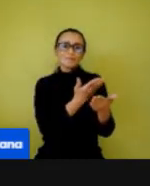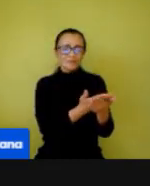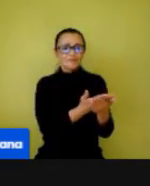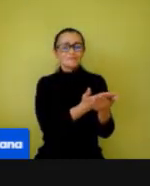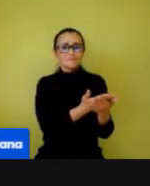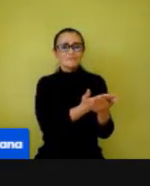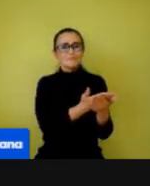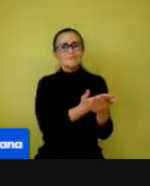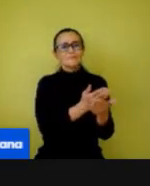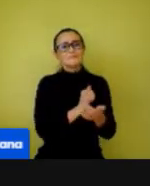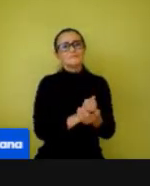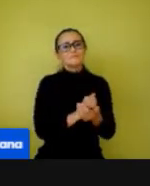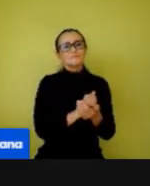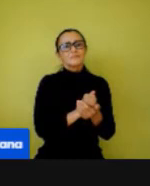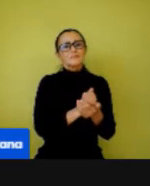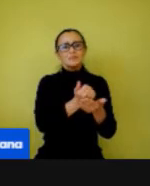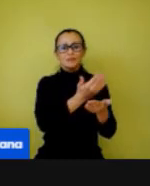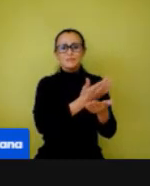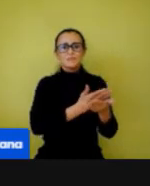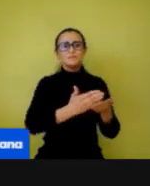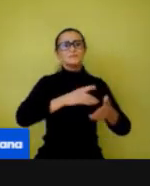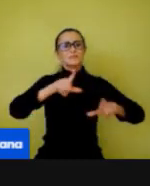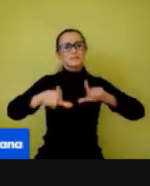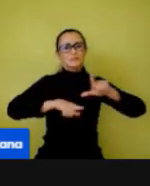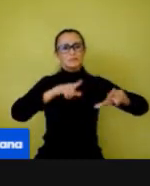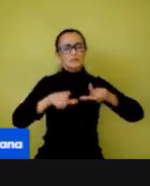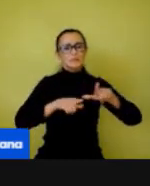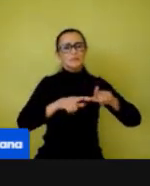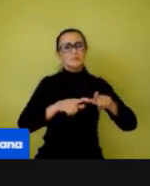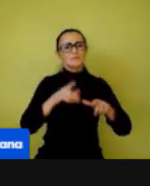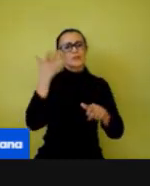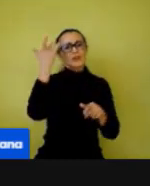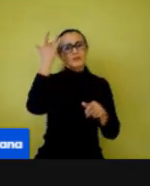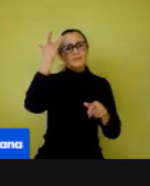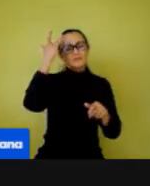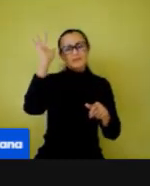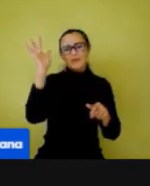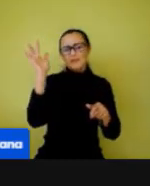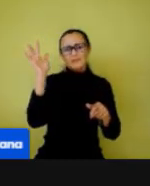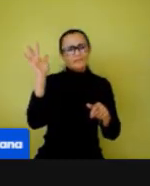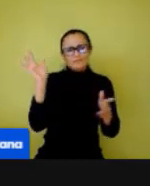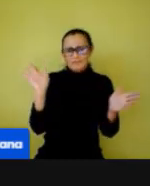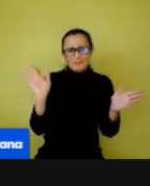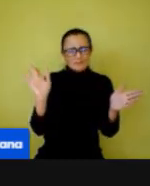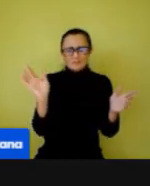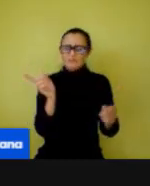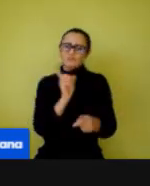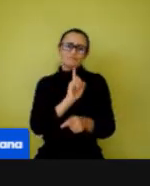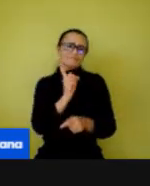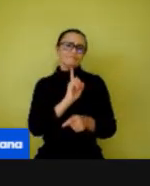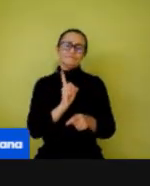trabalho. Eu sei que não vai ser fácil para ninguém esse retorno.